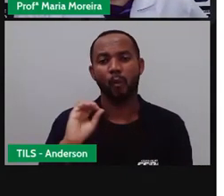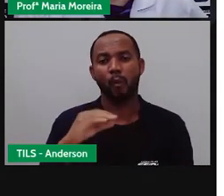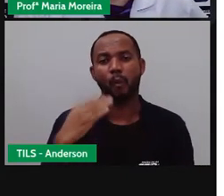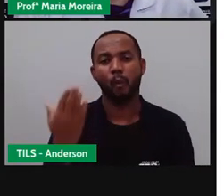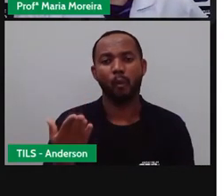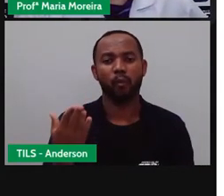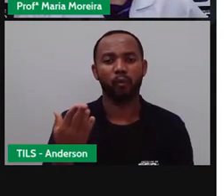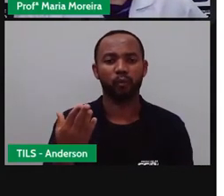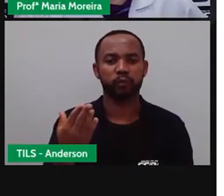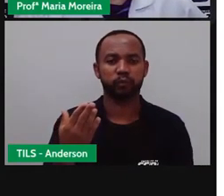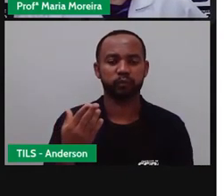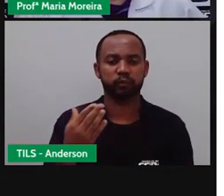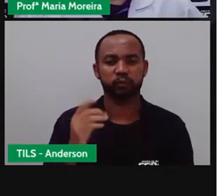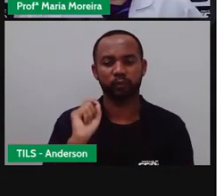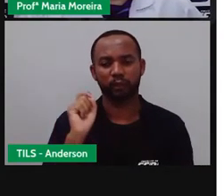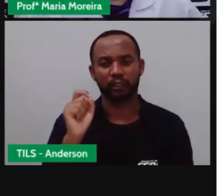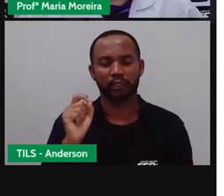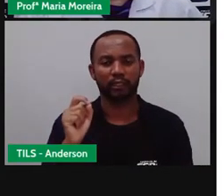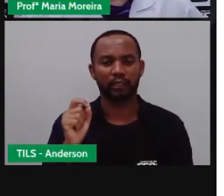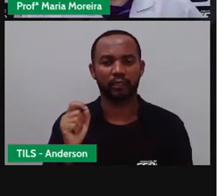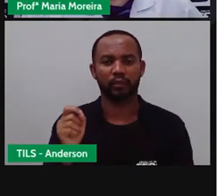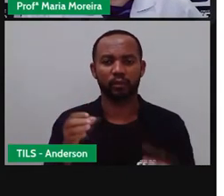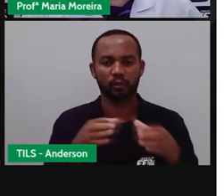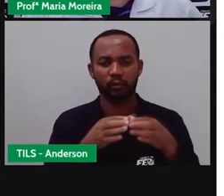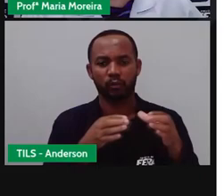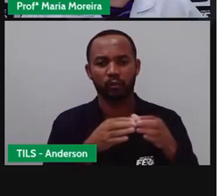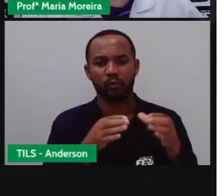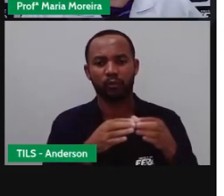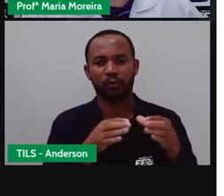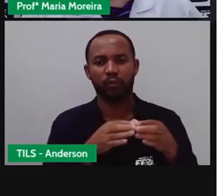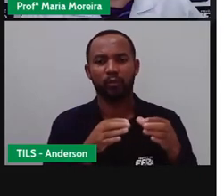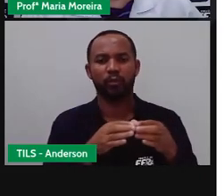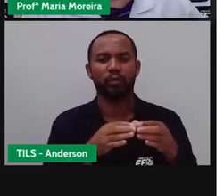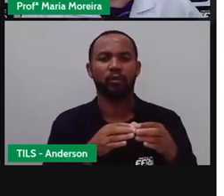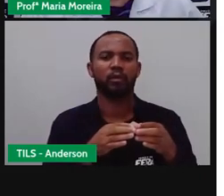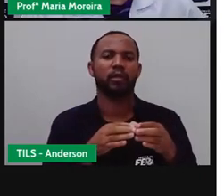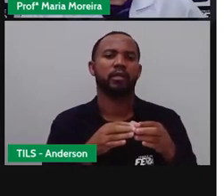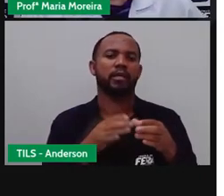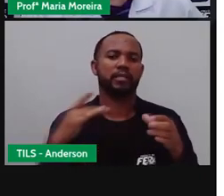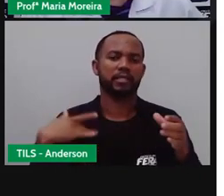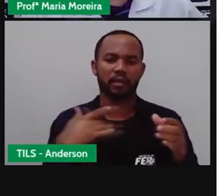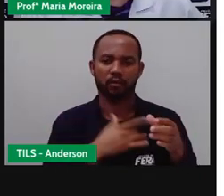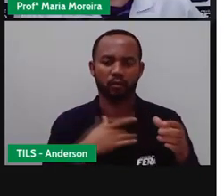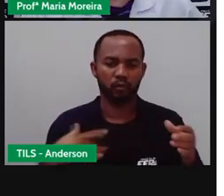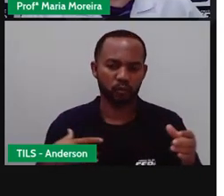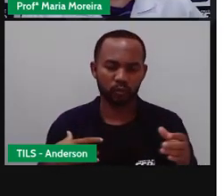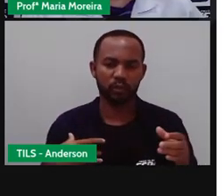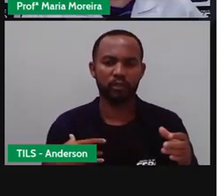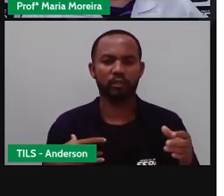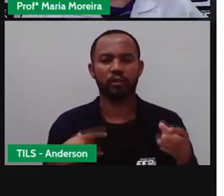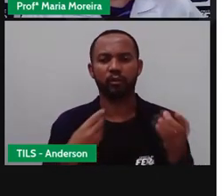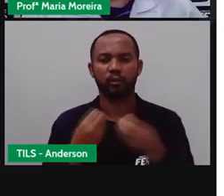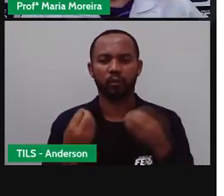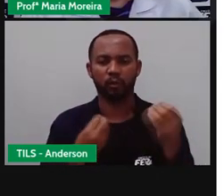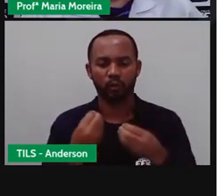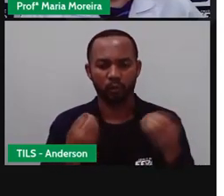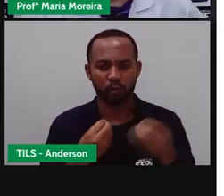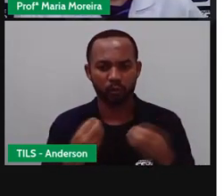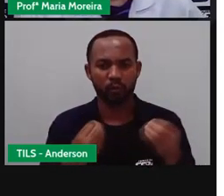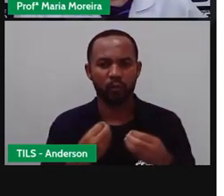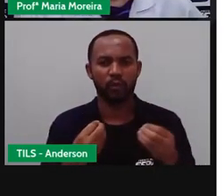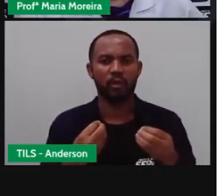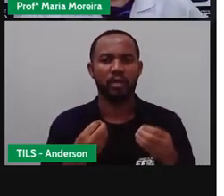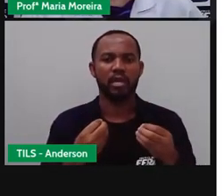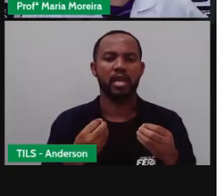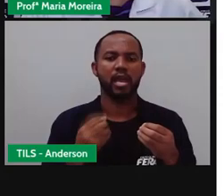de acordo com o Ministério da Saúde, O acúmulo de lixo ou armazenamento inapropriado